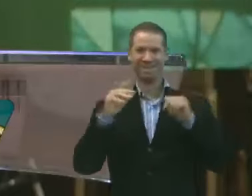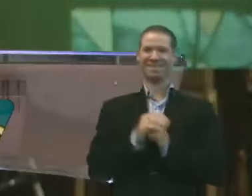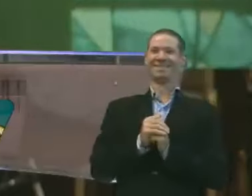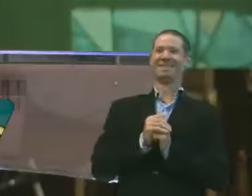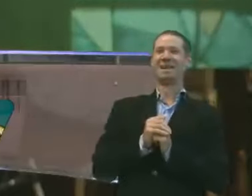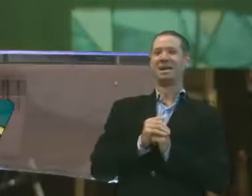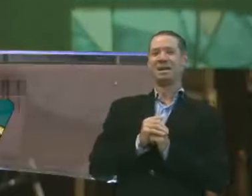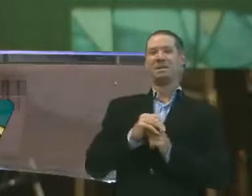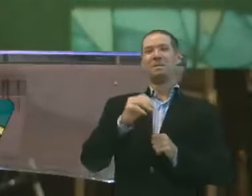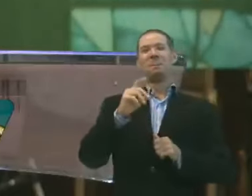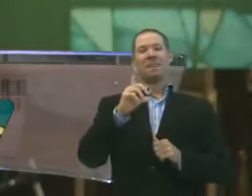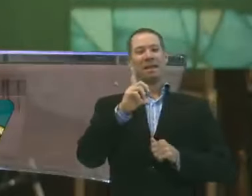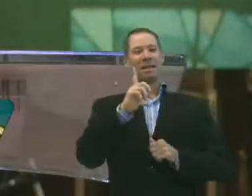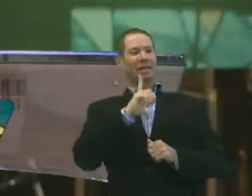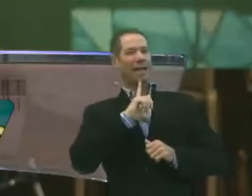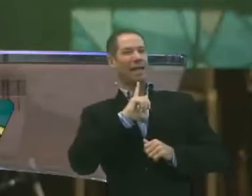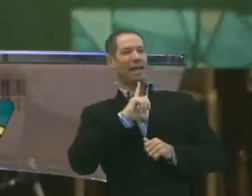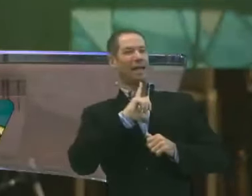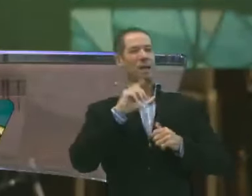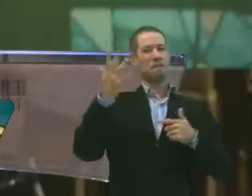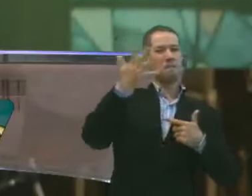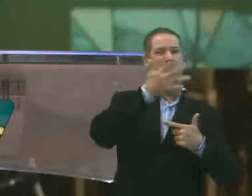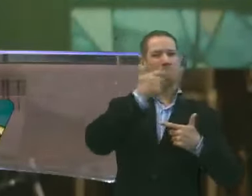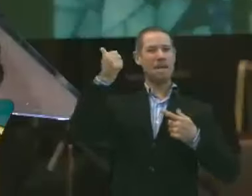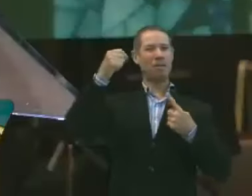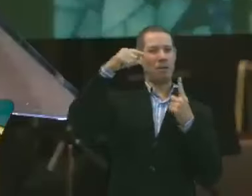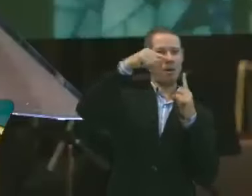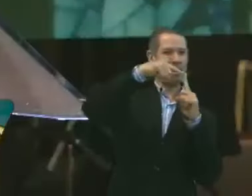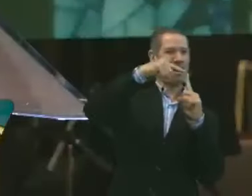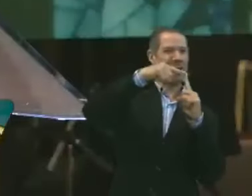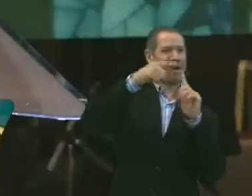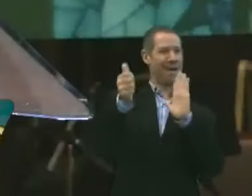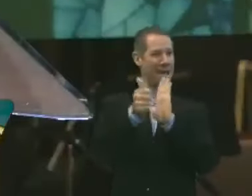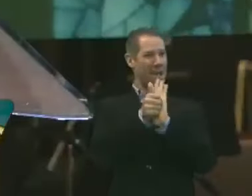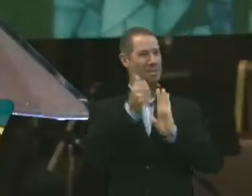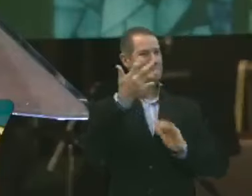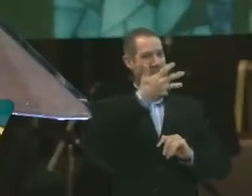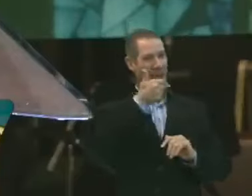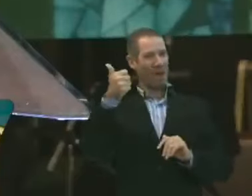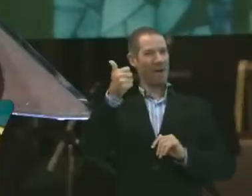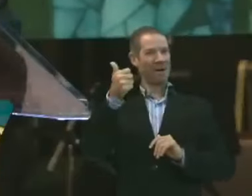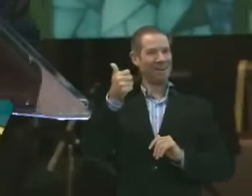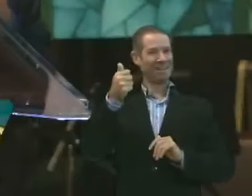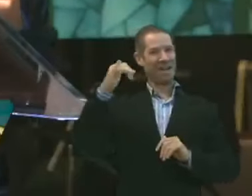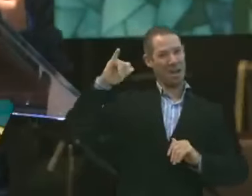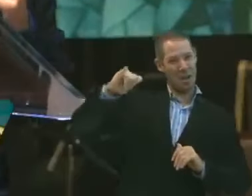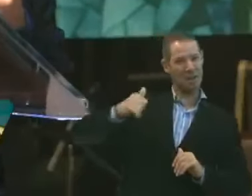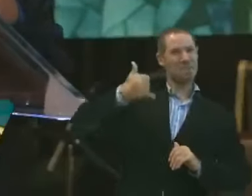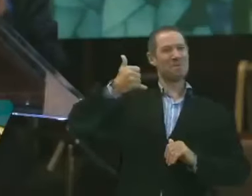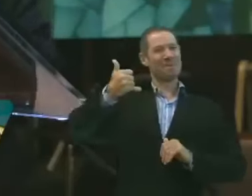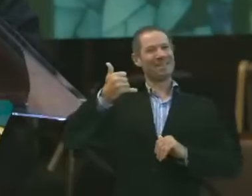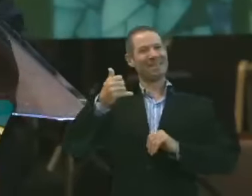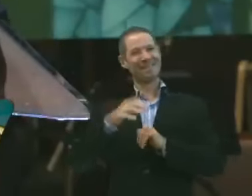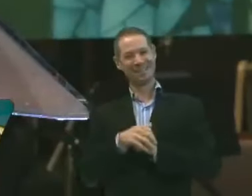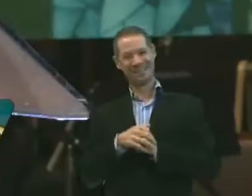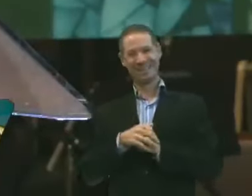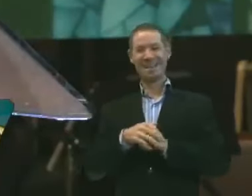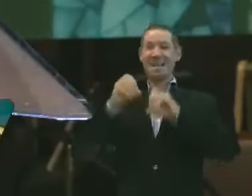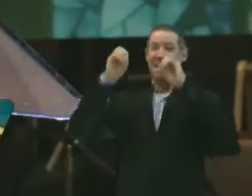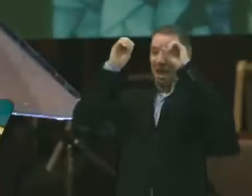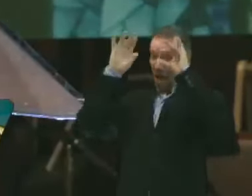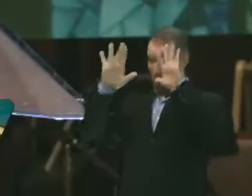Então tem uma vantagem aí. Que eu gostaria que você fizesse proveito disso. Além de